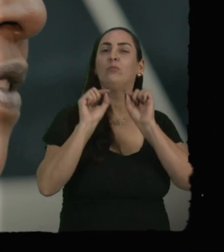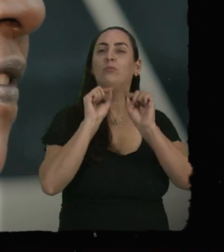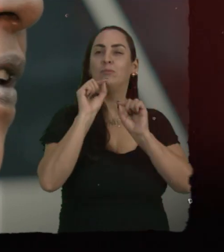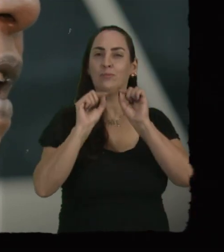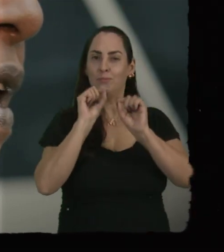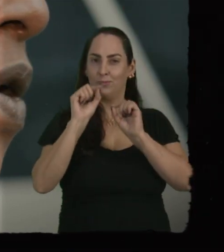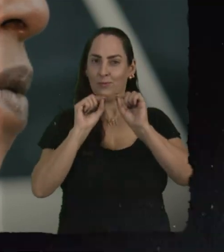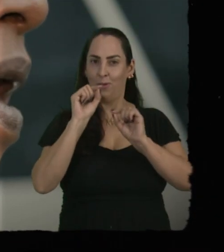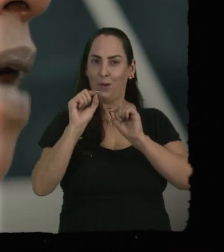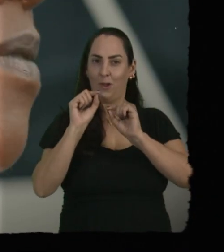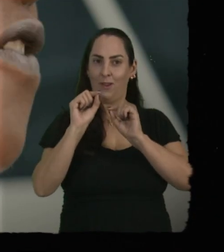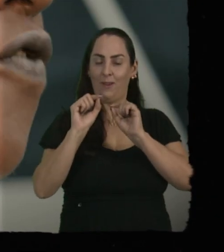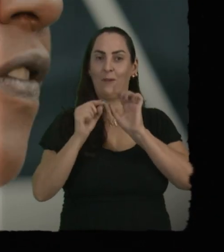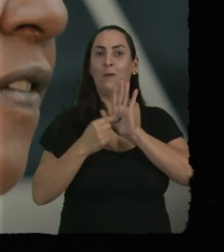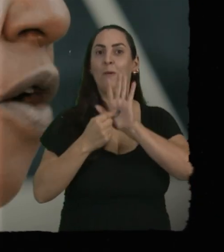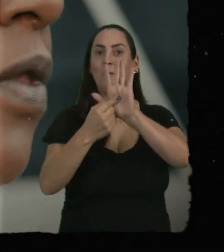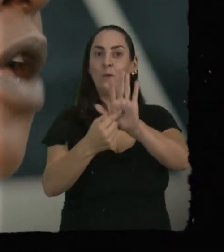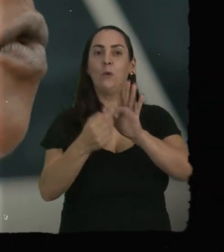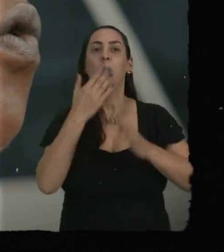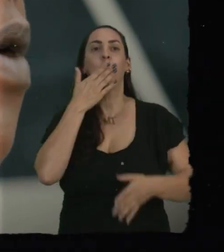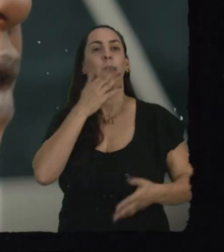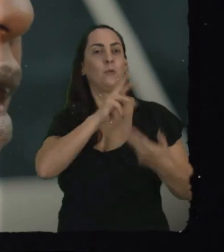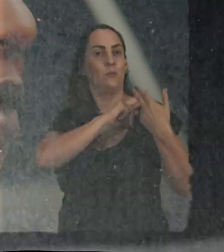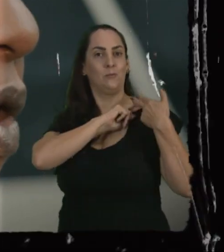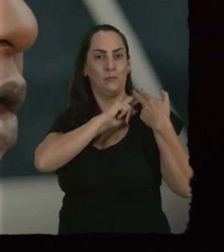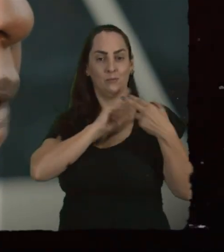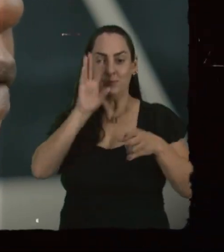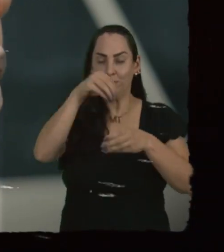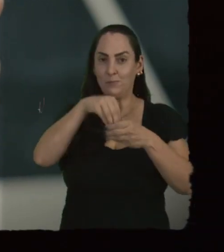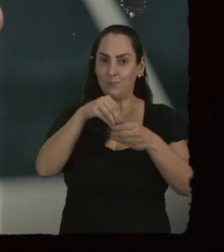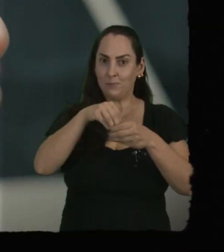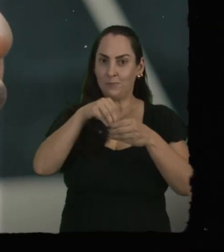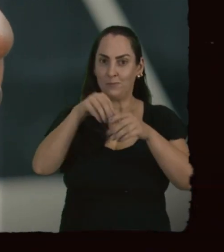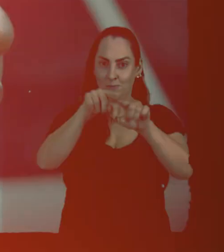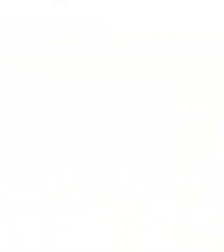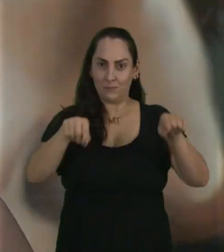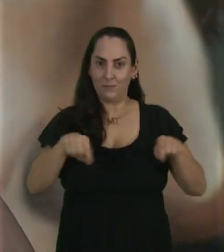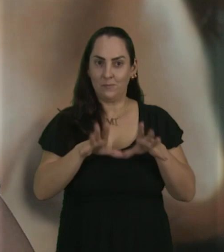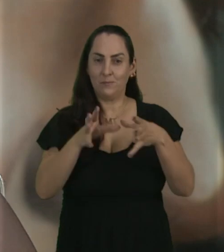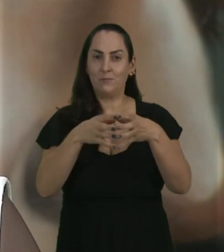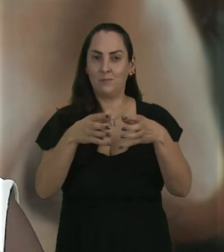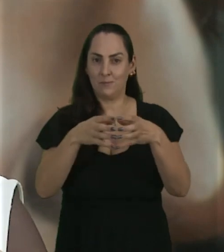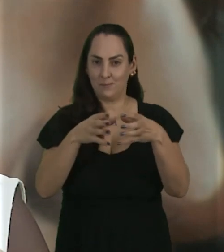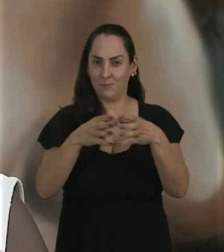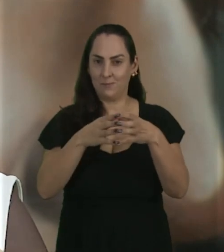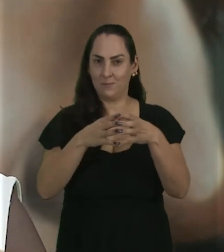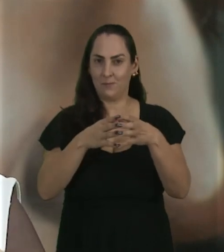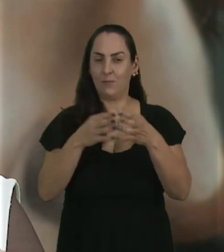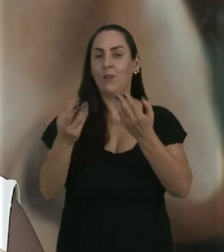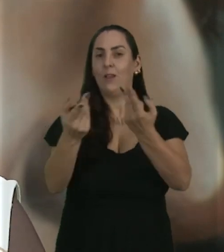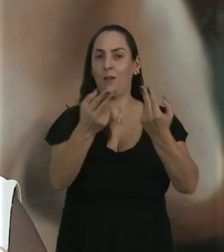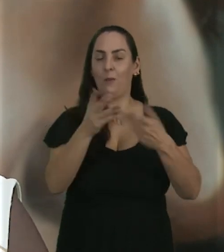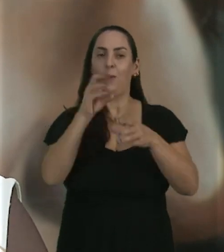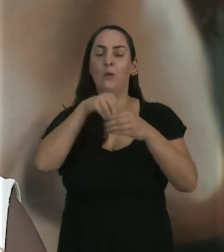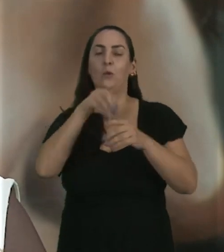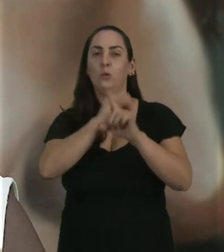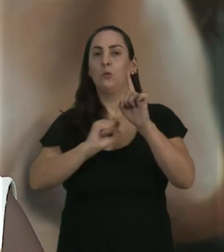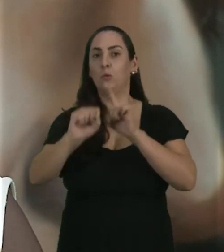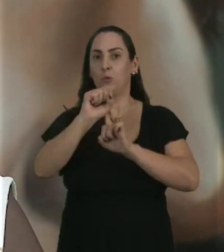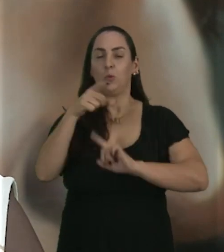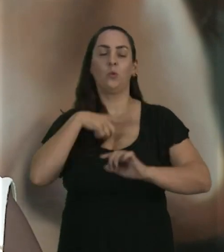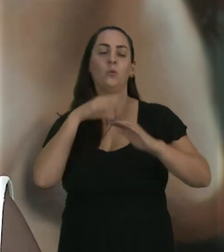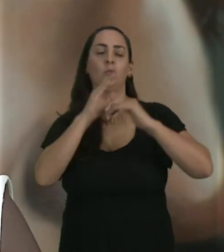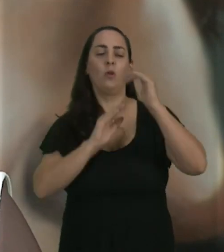me designa, qual é a minha função dentro do meu território, para o meu coletivo. Assim como dentro da sociedade existe a